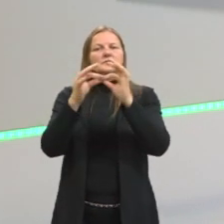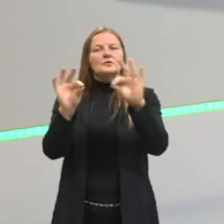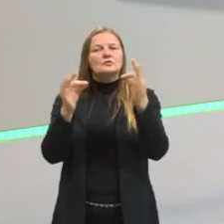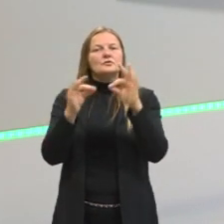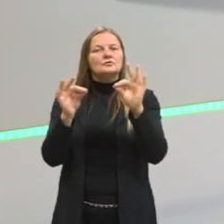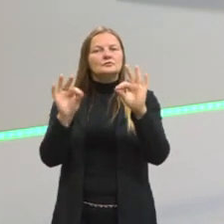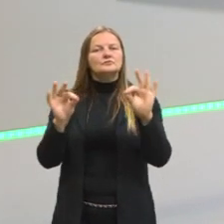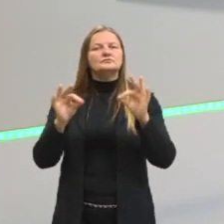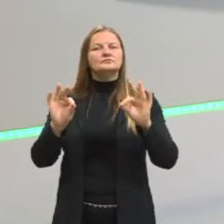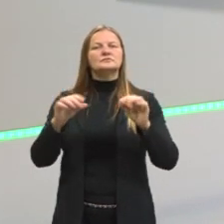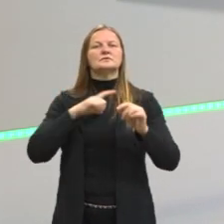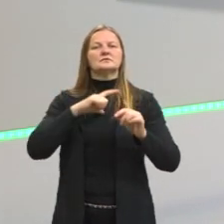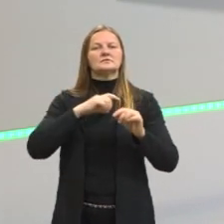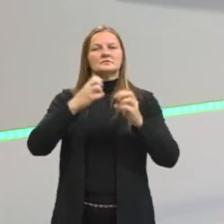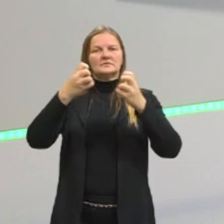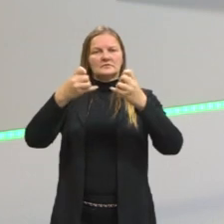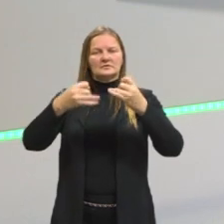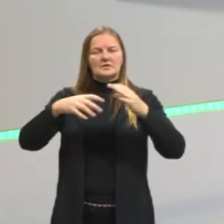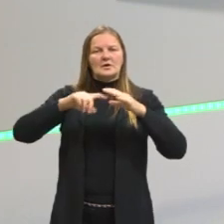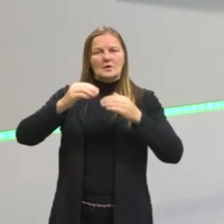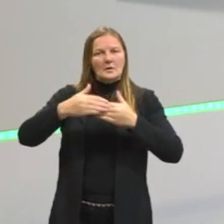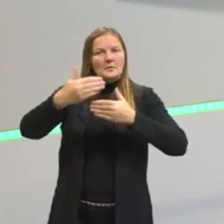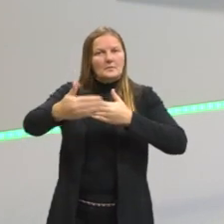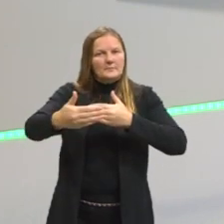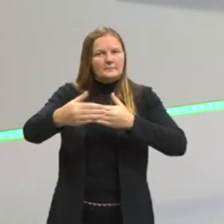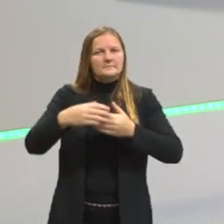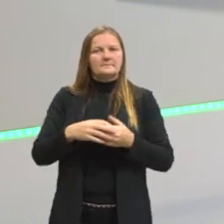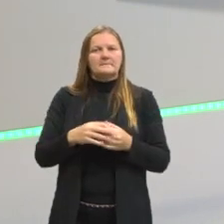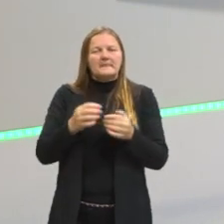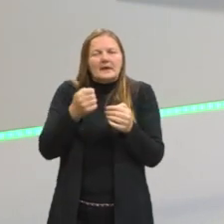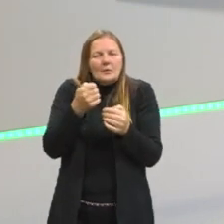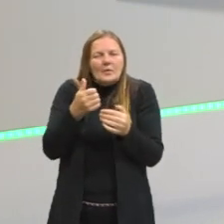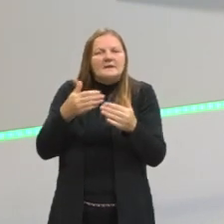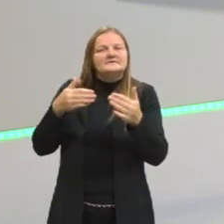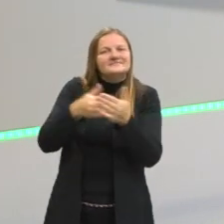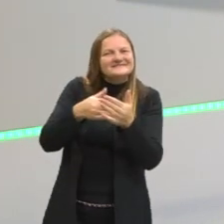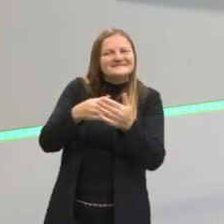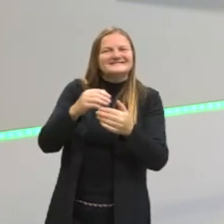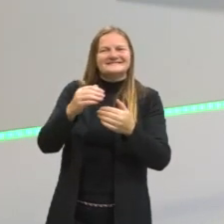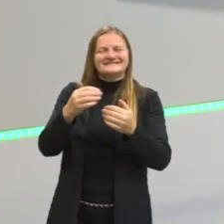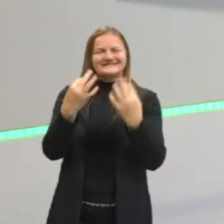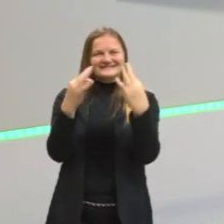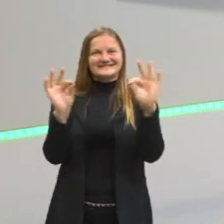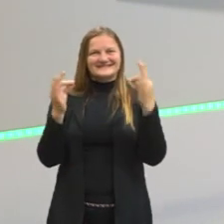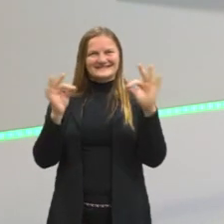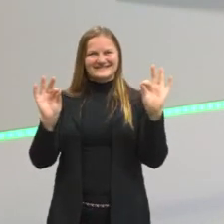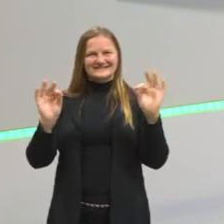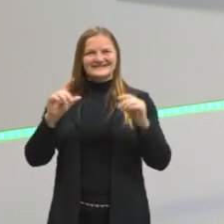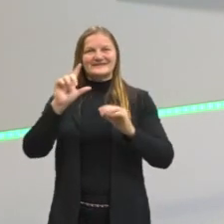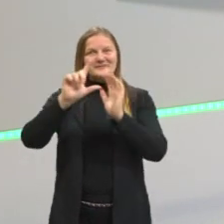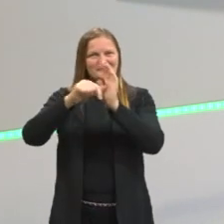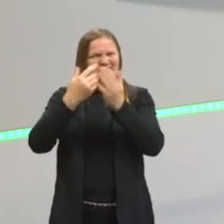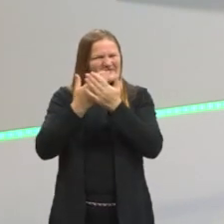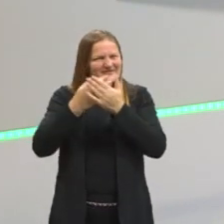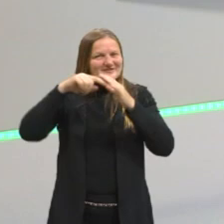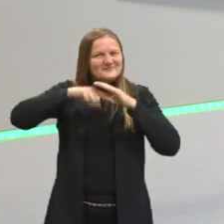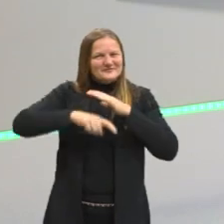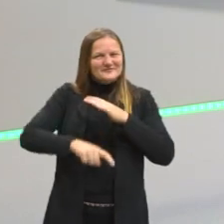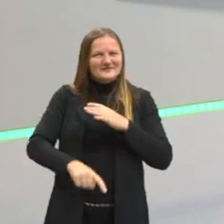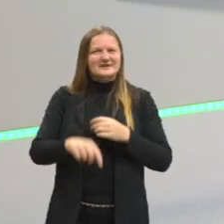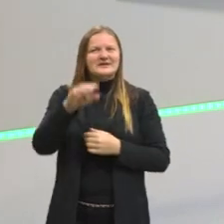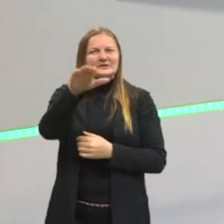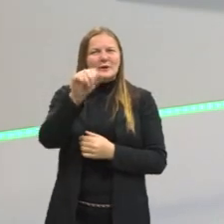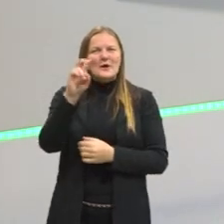as funções sintáticas, um pouquinho mais adiante. A gente está quase chegando lá. Para entender esse vocativo, para